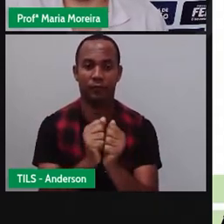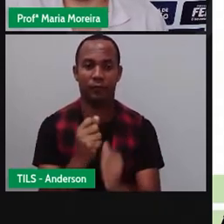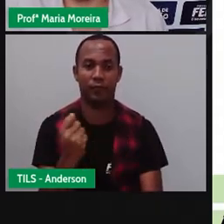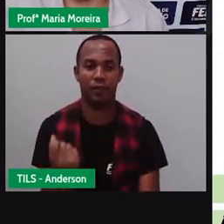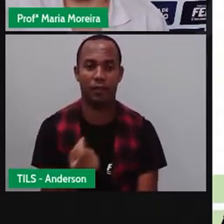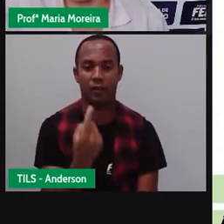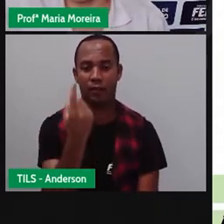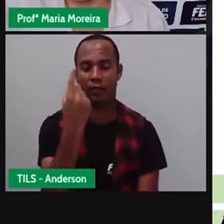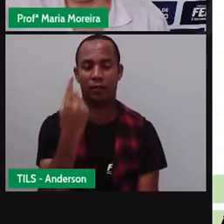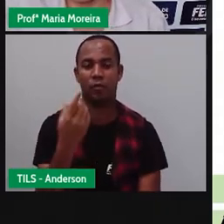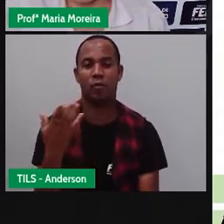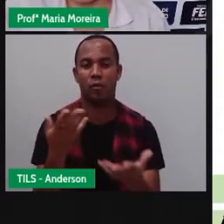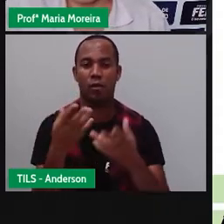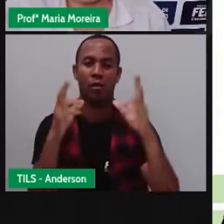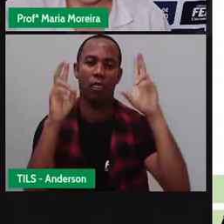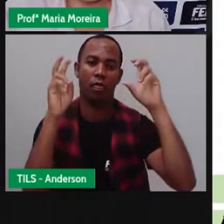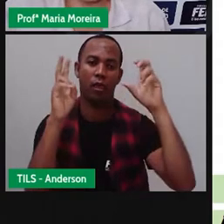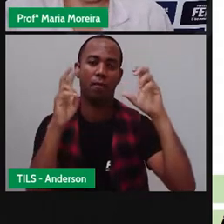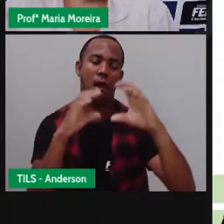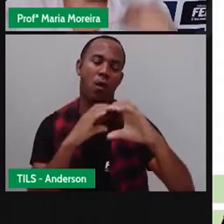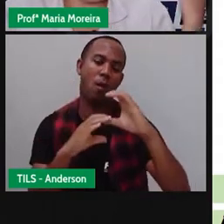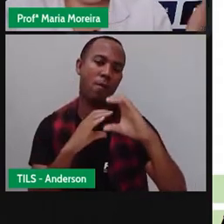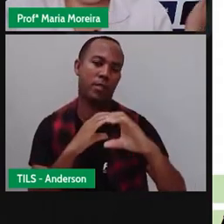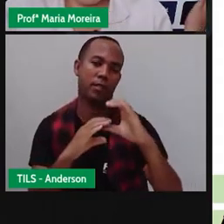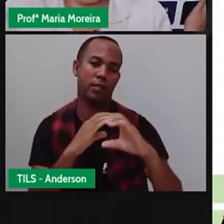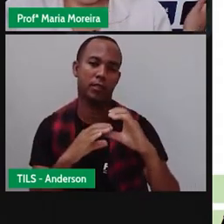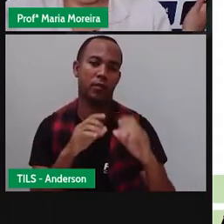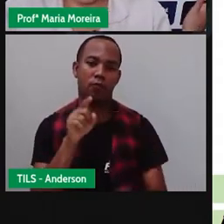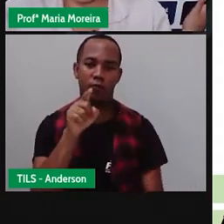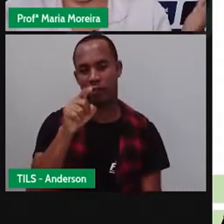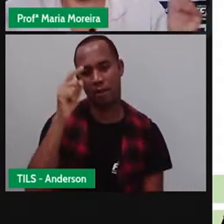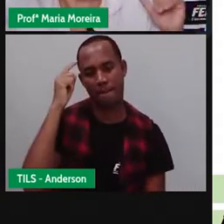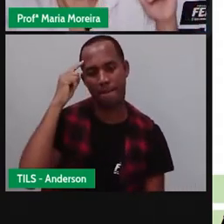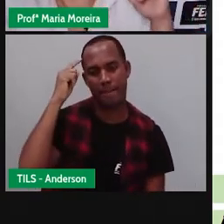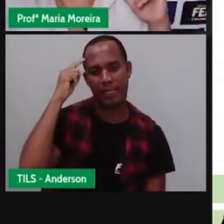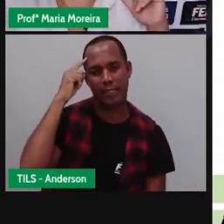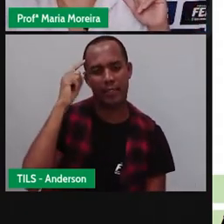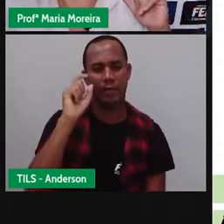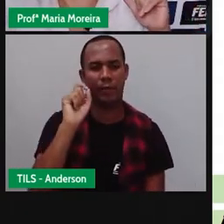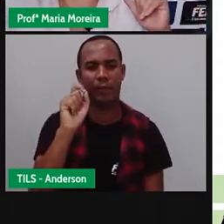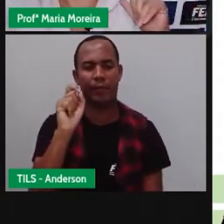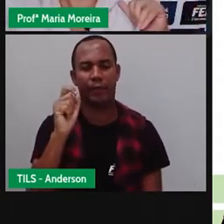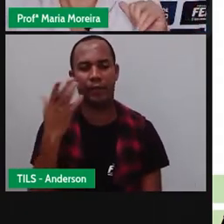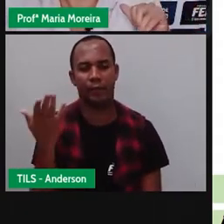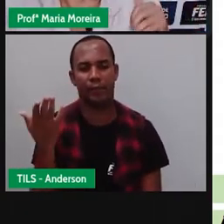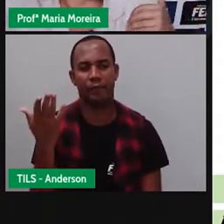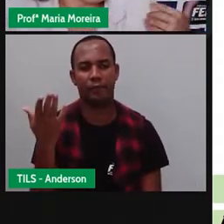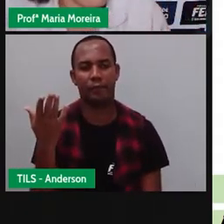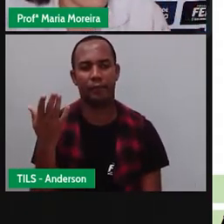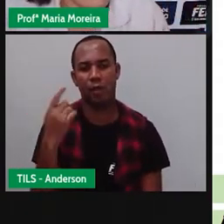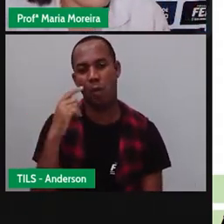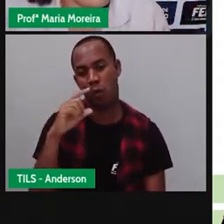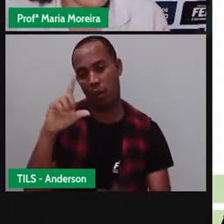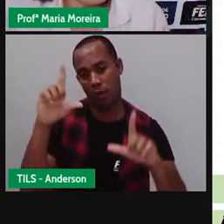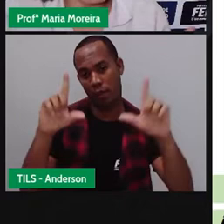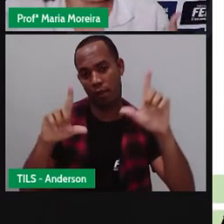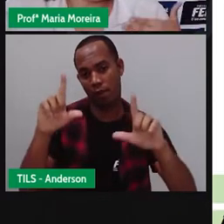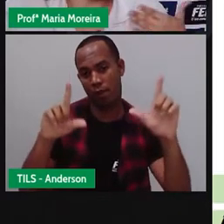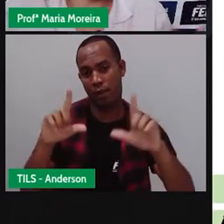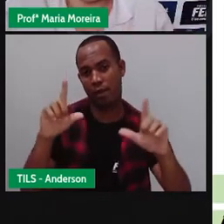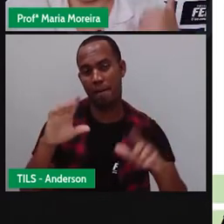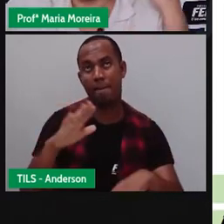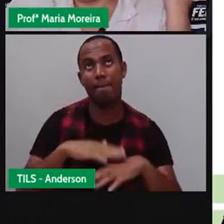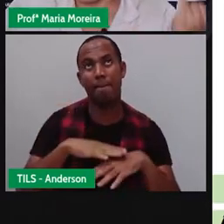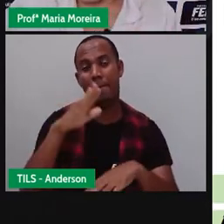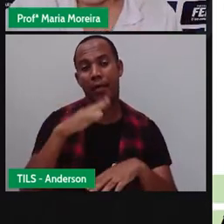falar aí com relação aos meios de comunicação? Porque quando a gente pensa em meio de comunicação, a gente pensa logo em quê? Em TV, né? A gente pensa